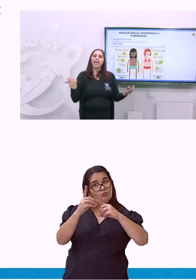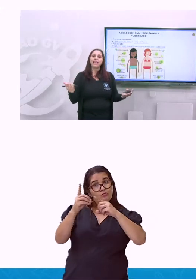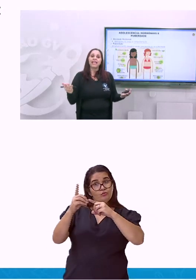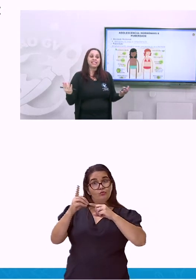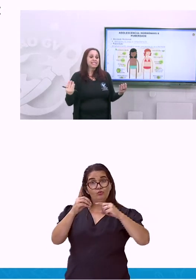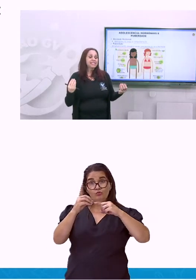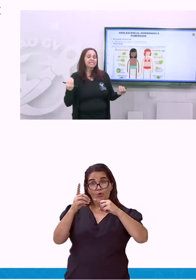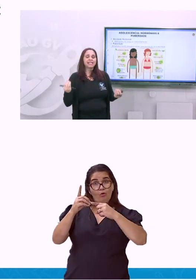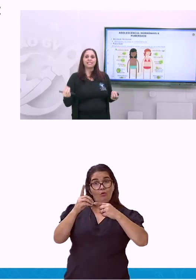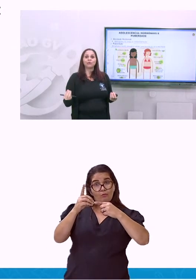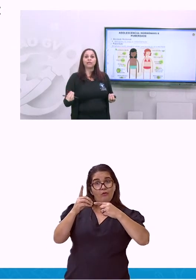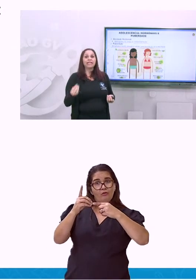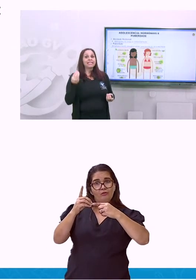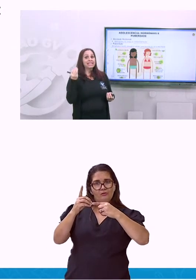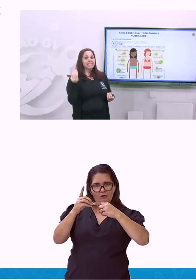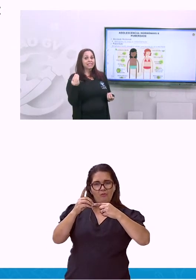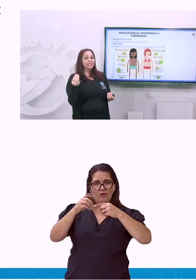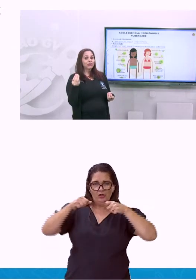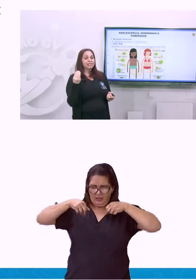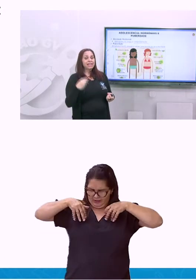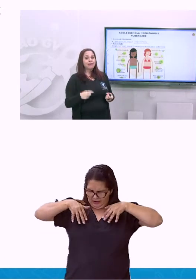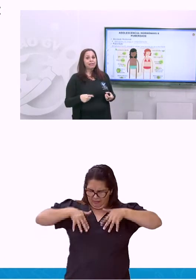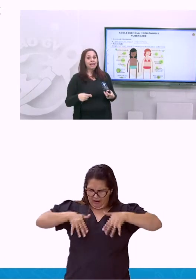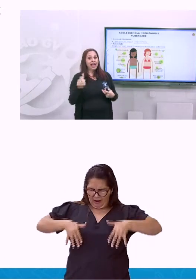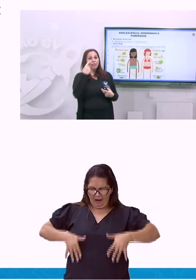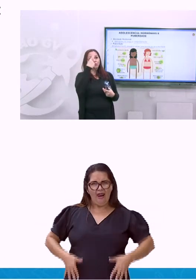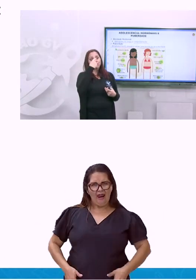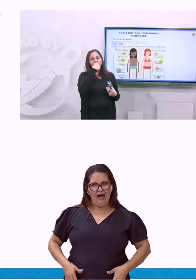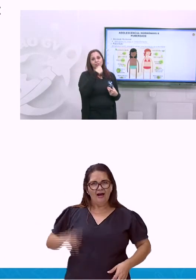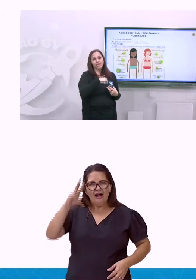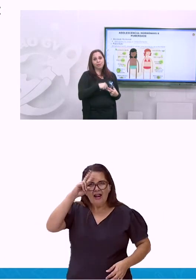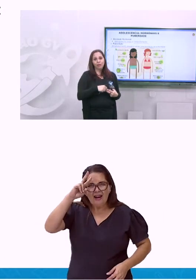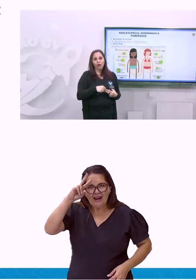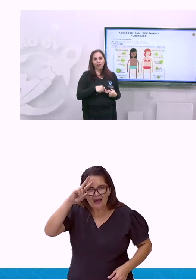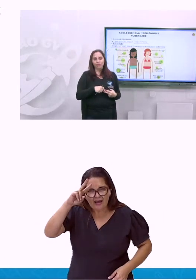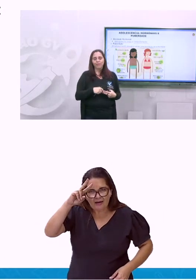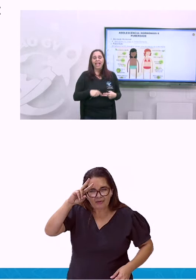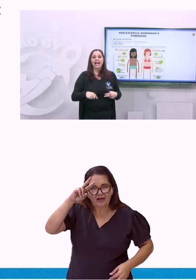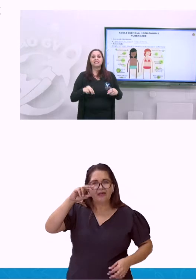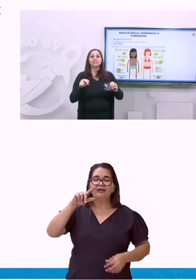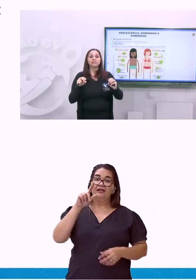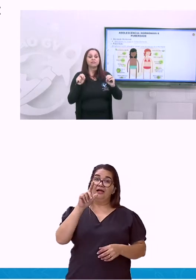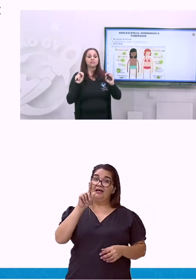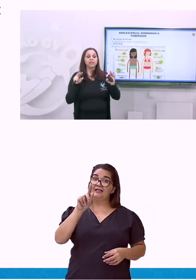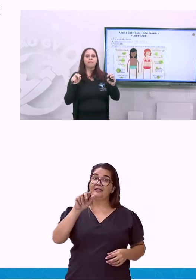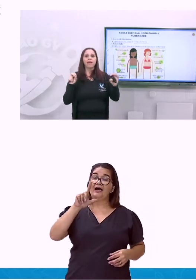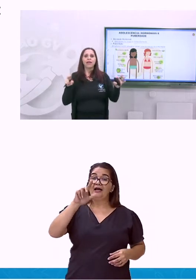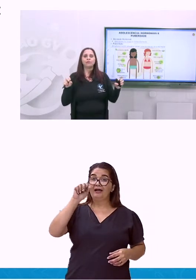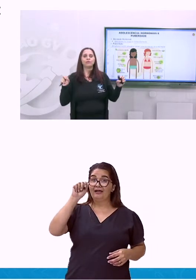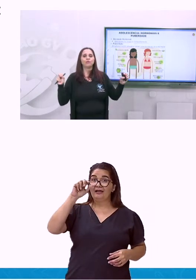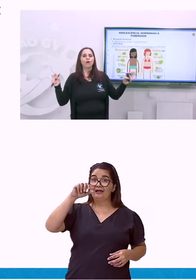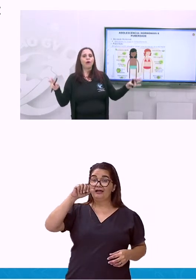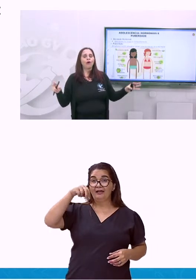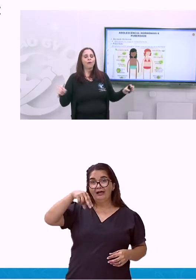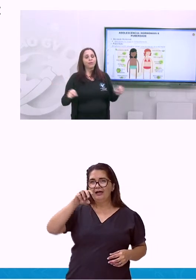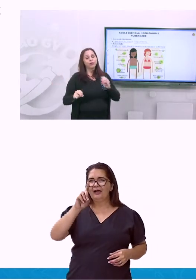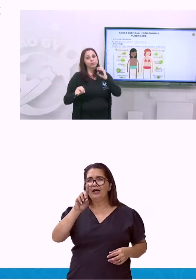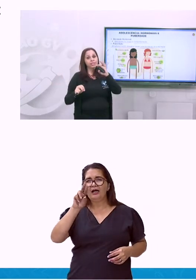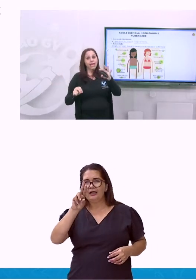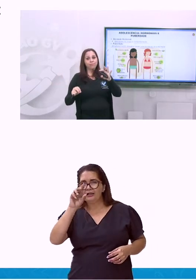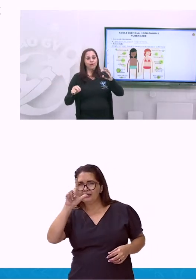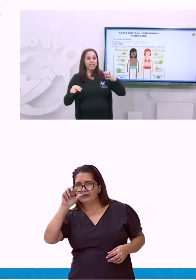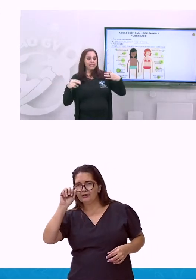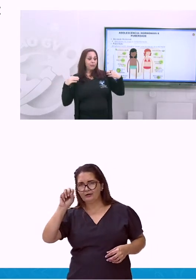libere essa sensação das glândulas. Lembra lá do nosso sistema endócrino? As glândulas que liberam o suor,